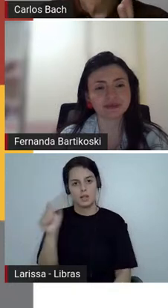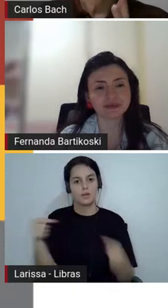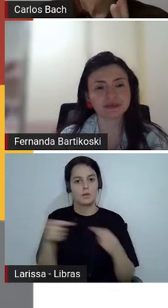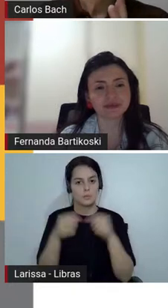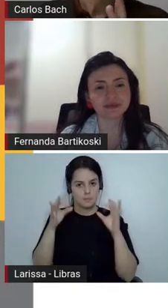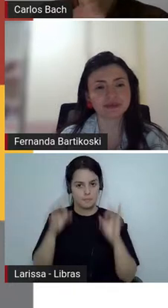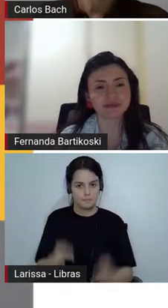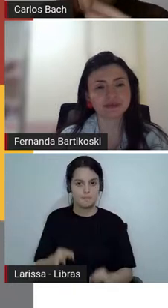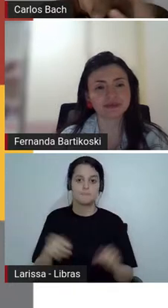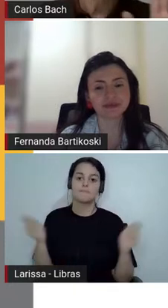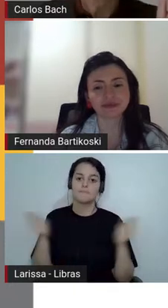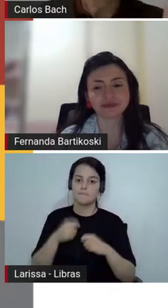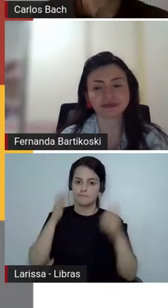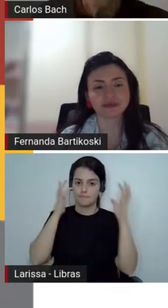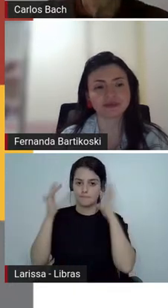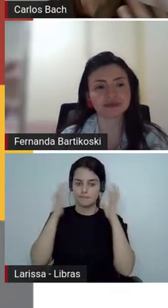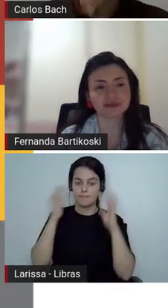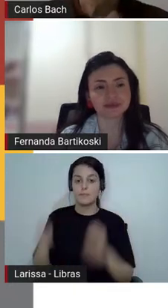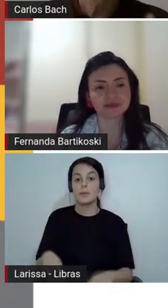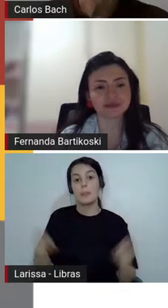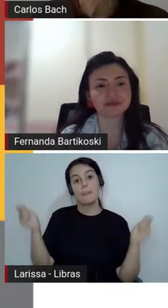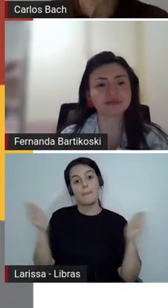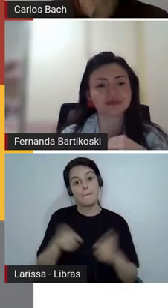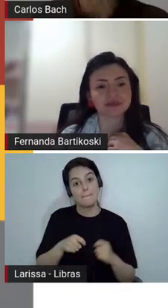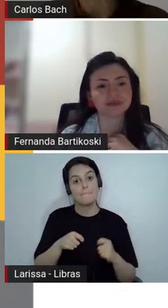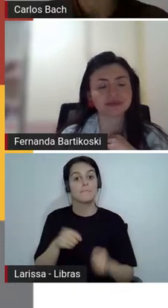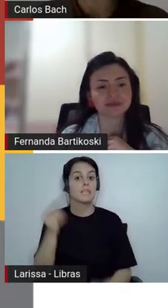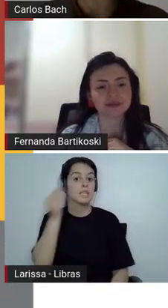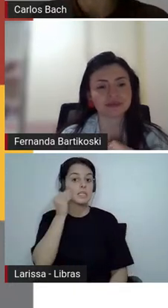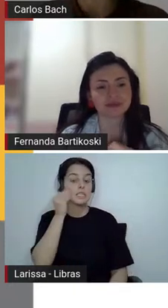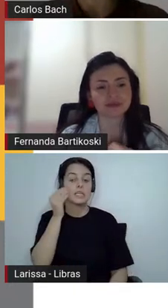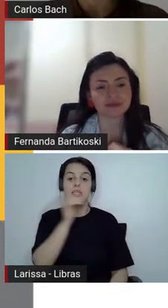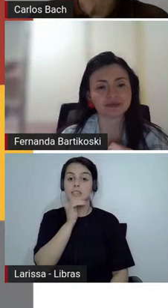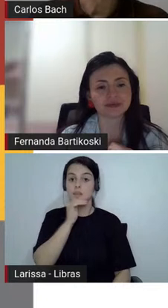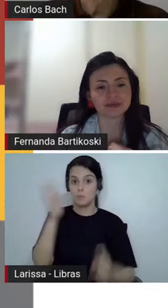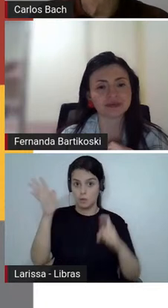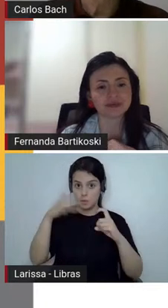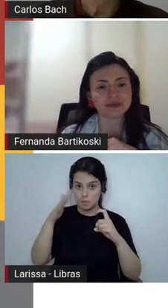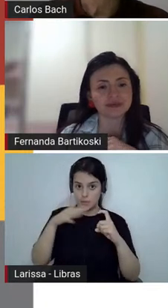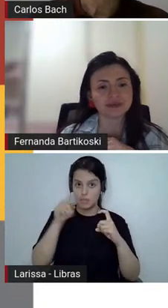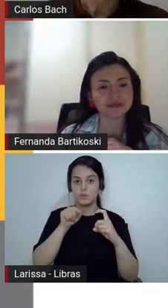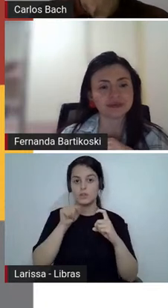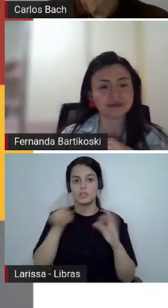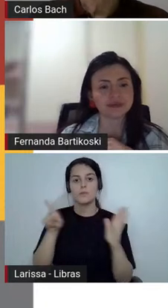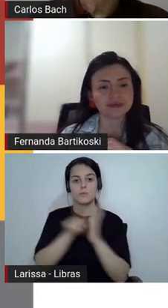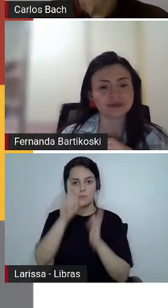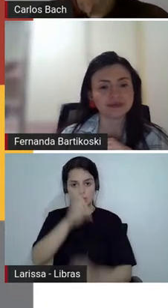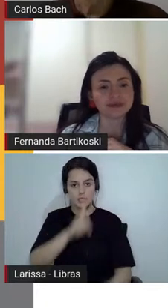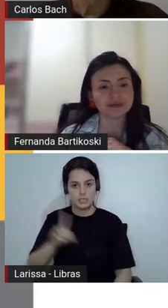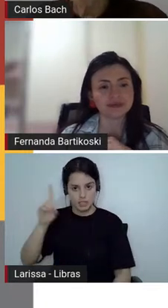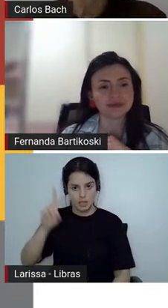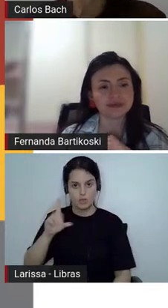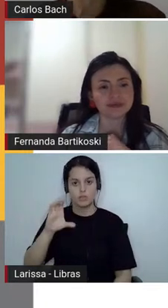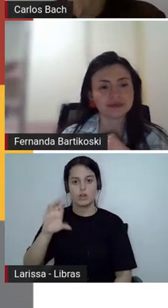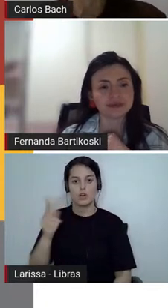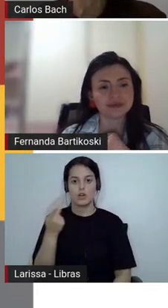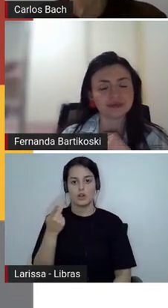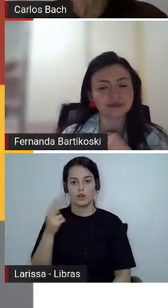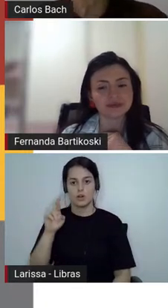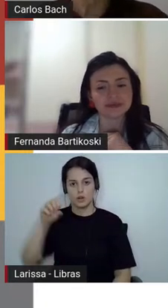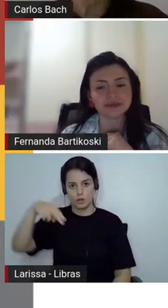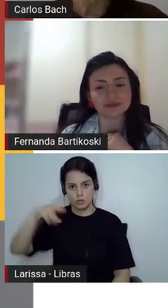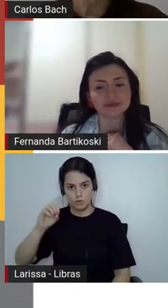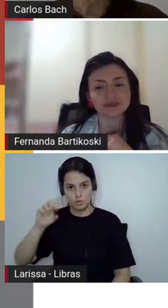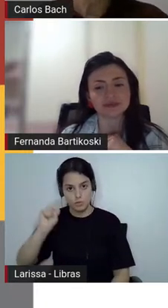então aí pode ler o mito se quiser ali a gente deixa o link desse mito do Cronos né após isso explicar para os